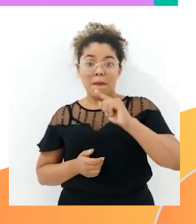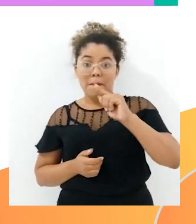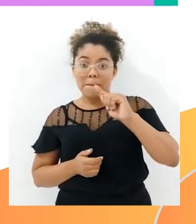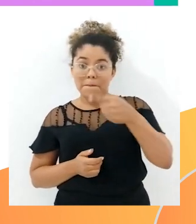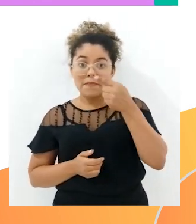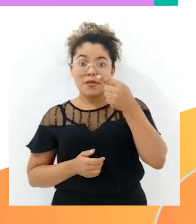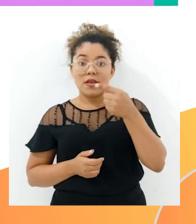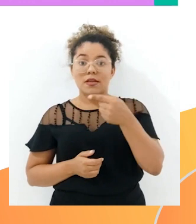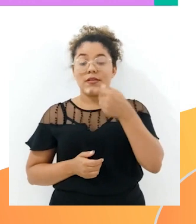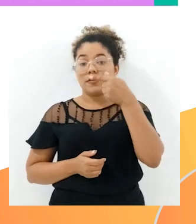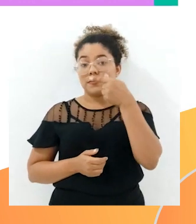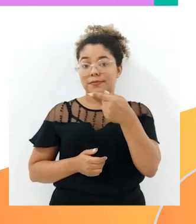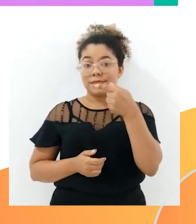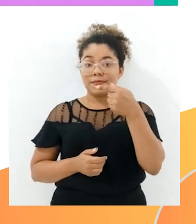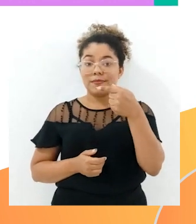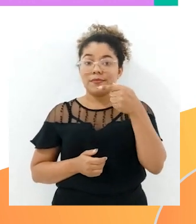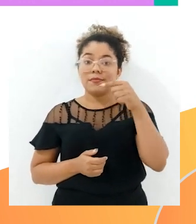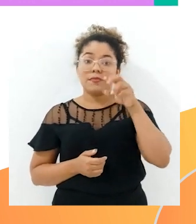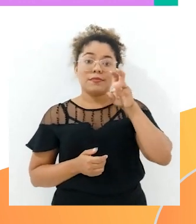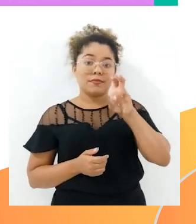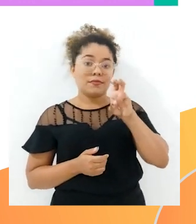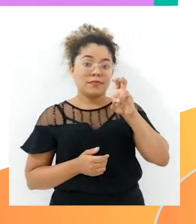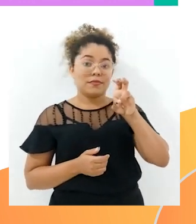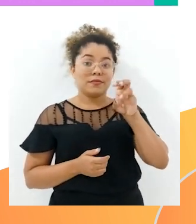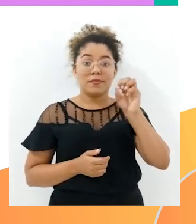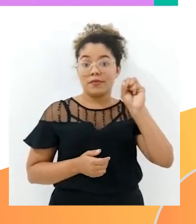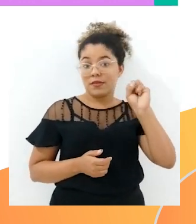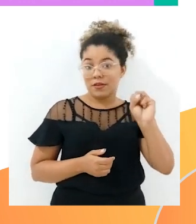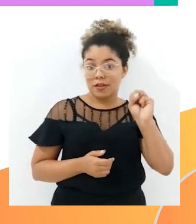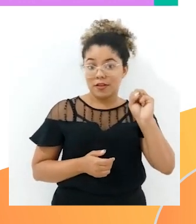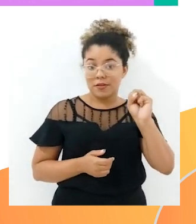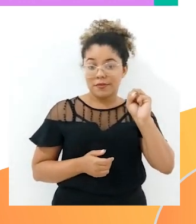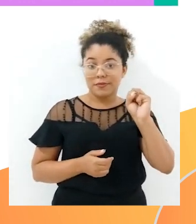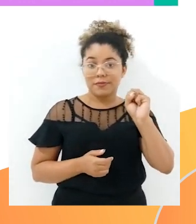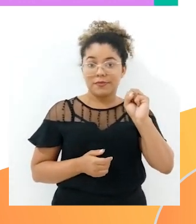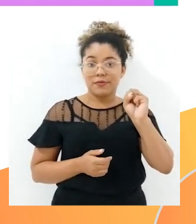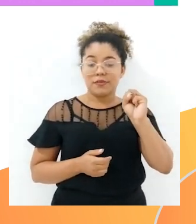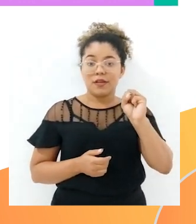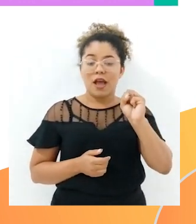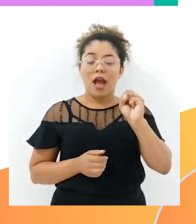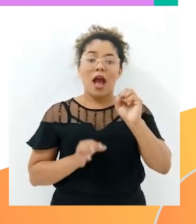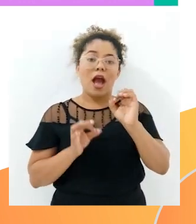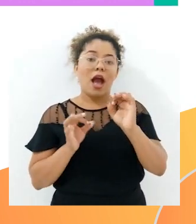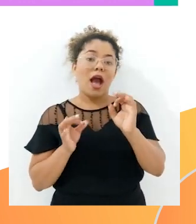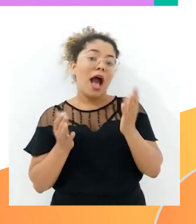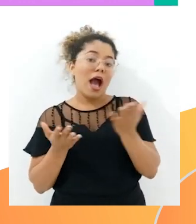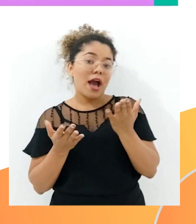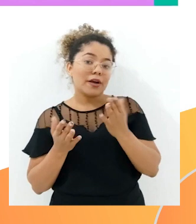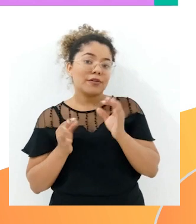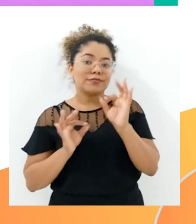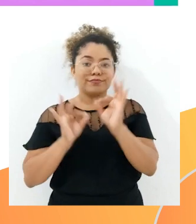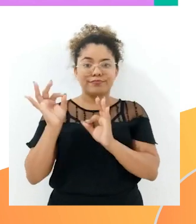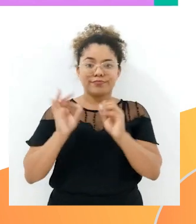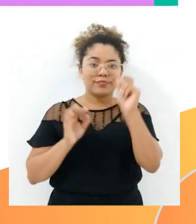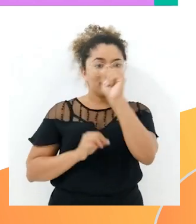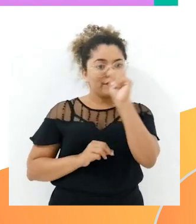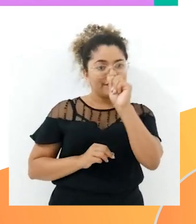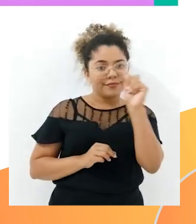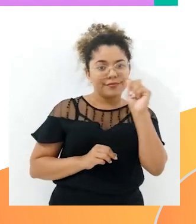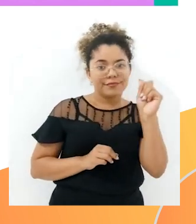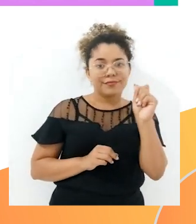.758 e vou distribuir aqui, né? Vou armar a conta